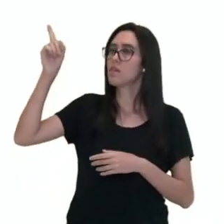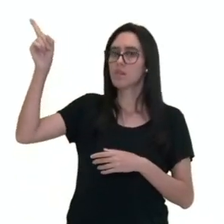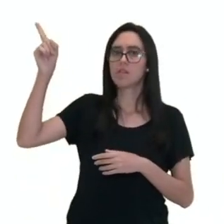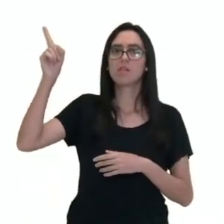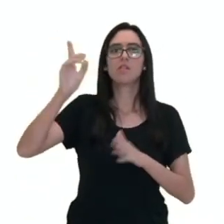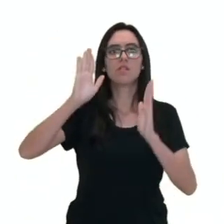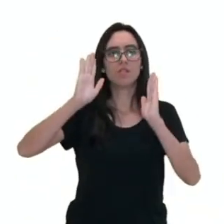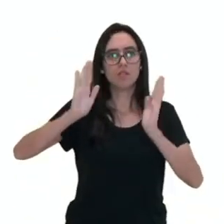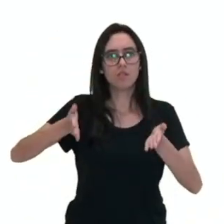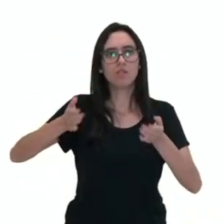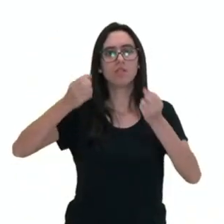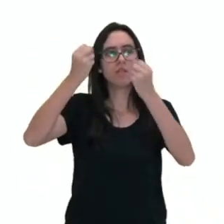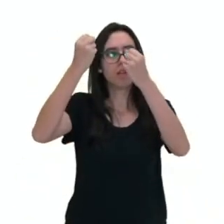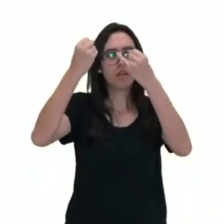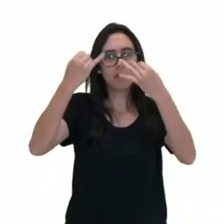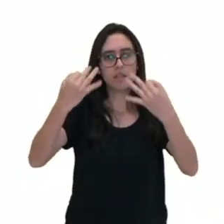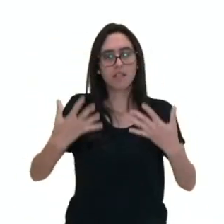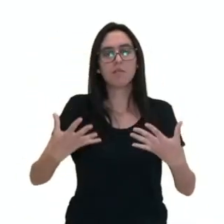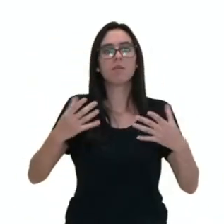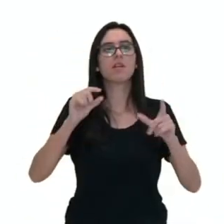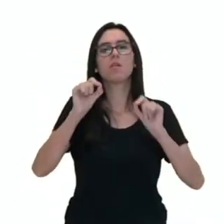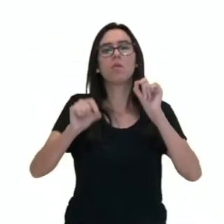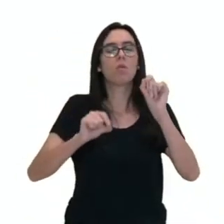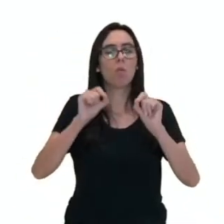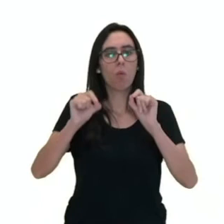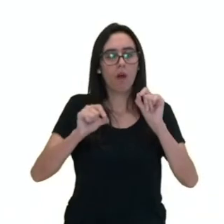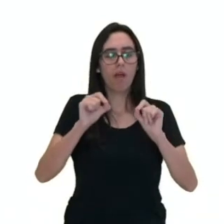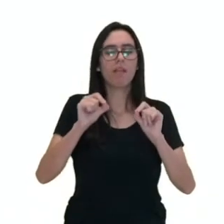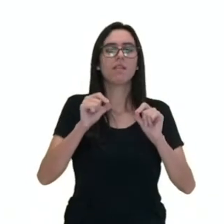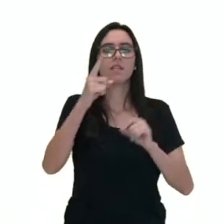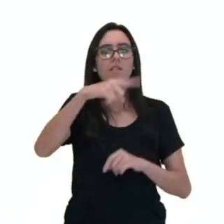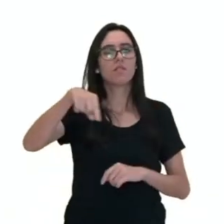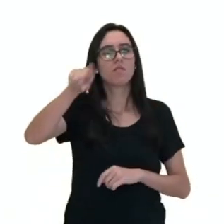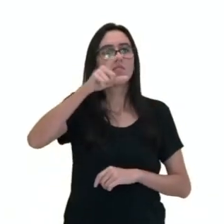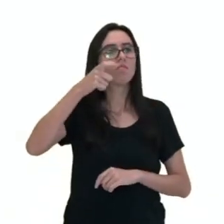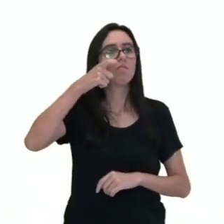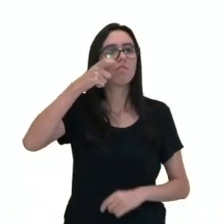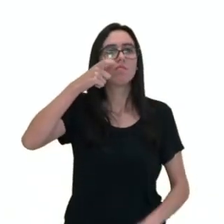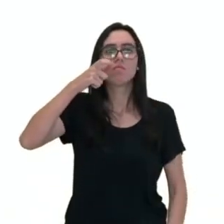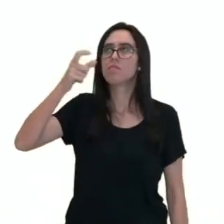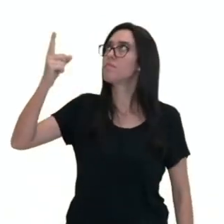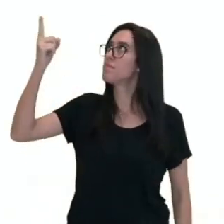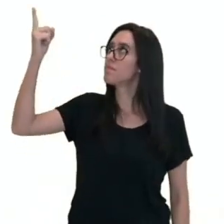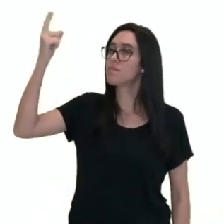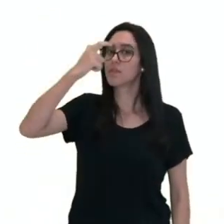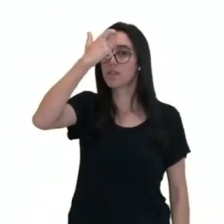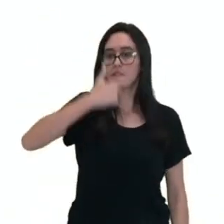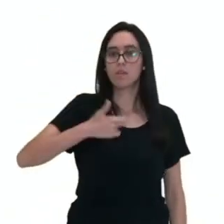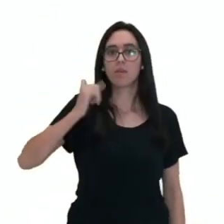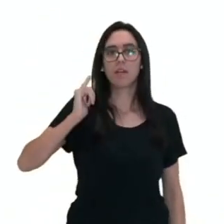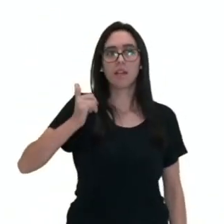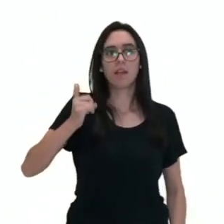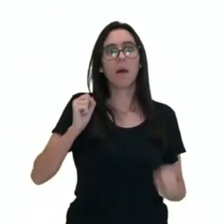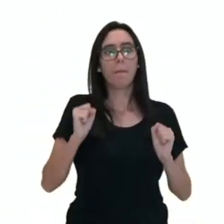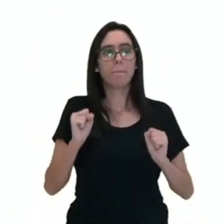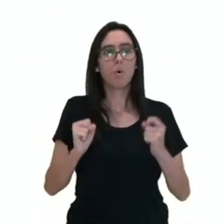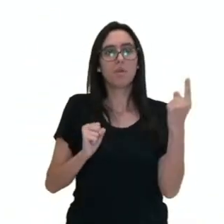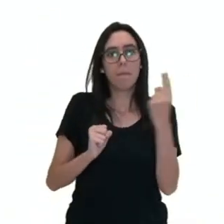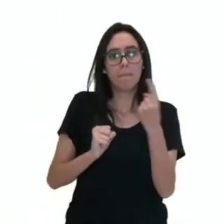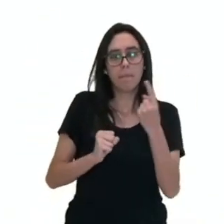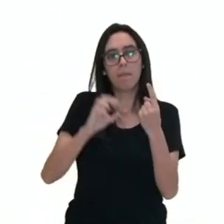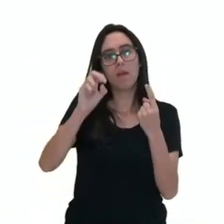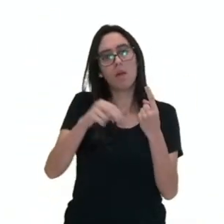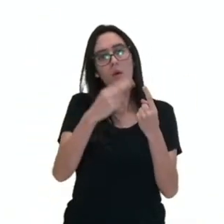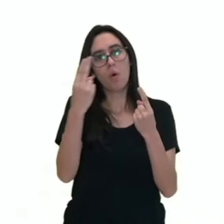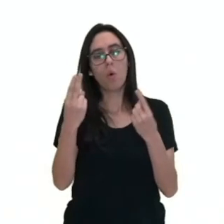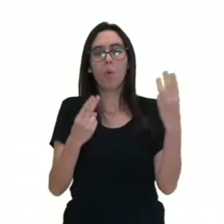pequena explanação e vou pedir para vocês observarem bem esse slide. Então o narrador pode ser em primeira ou terceira pessoa, na hora que vocês